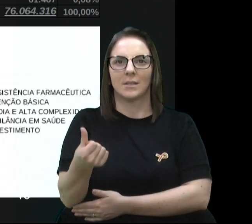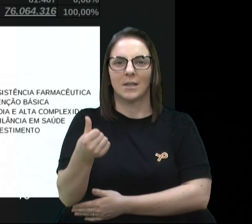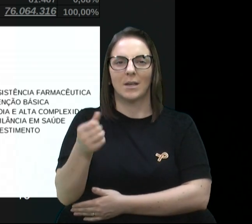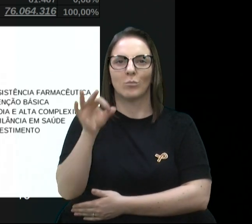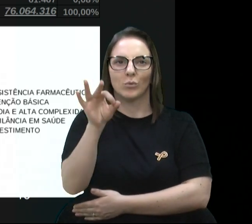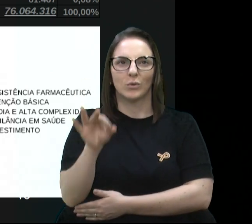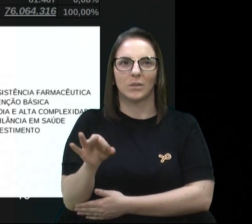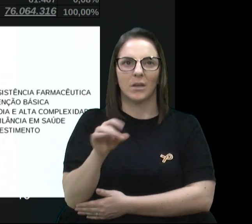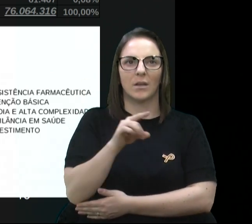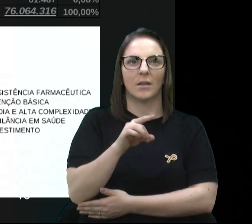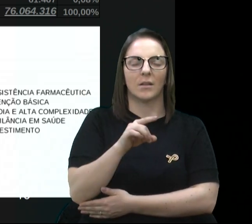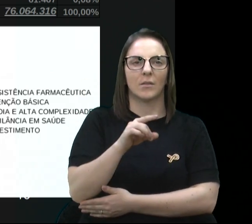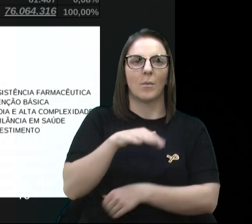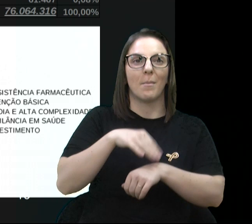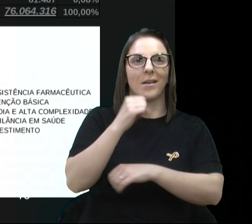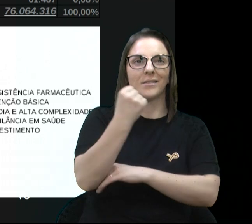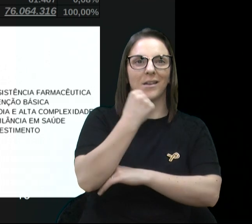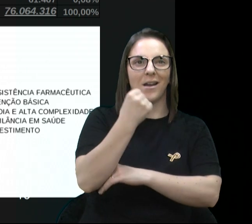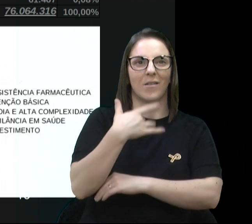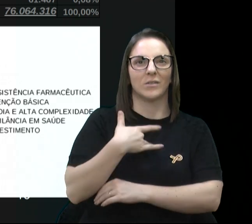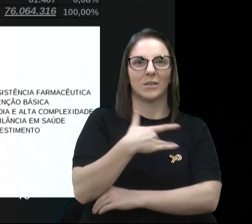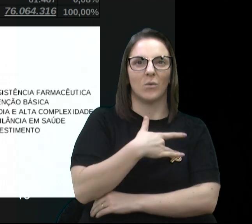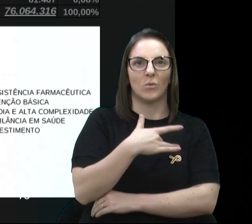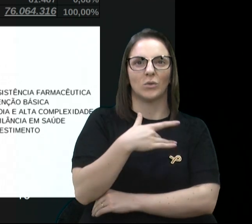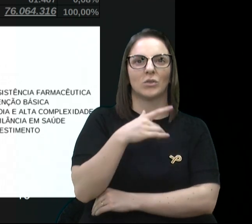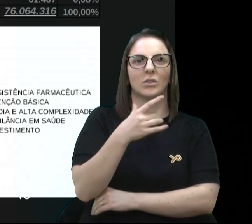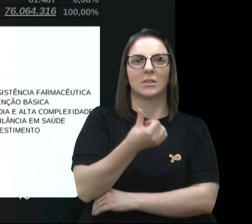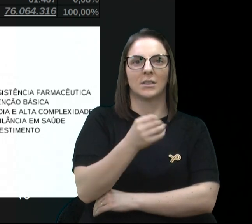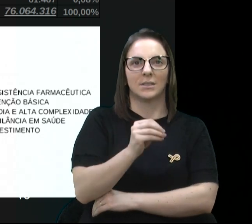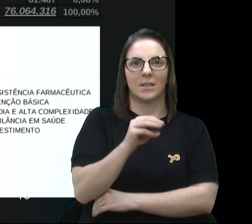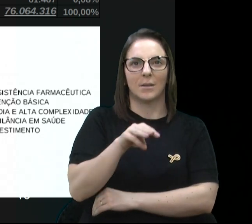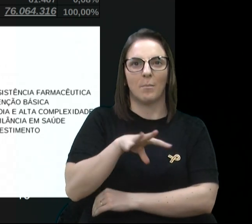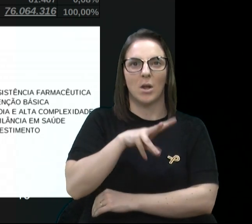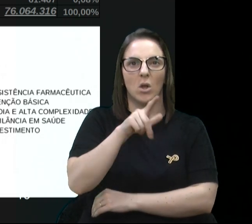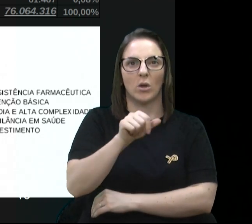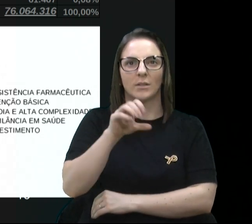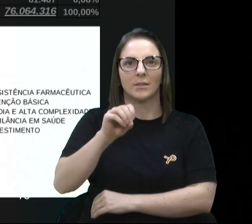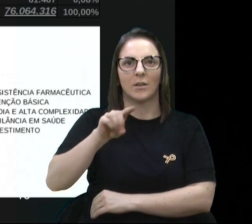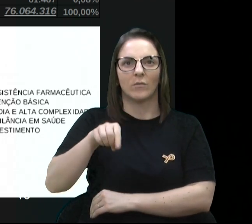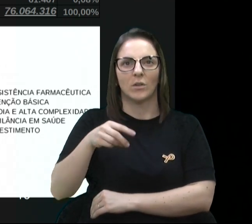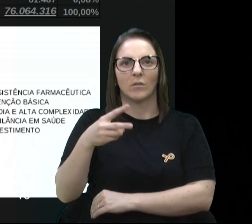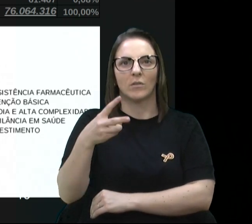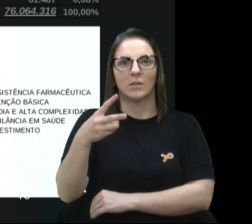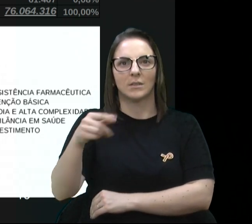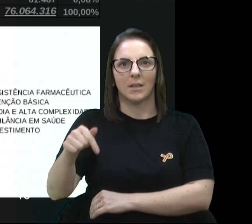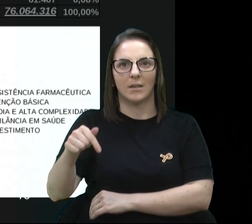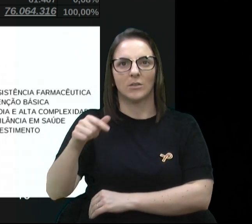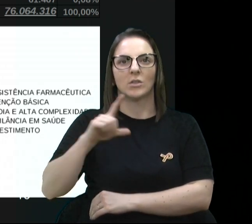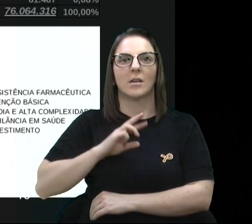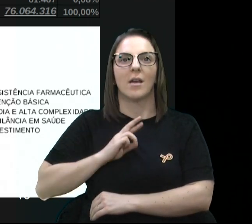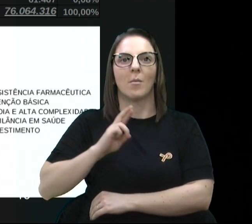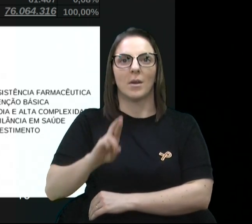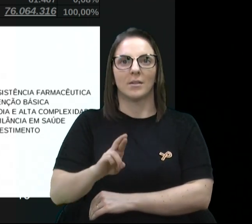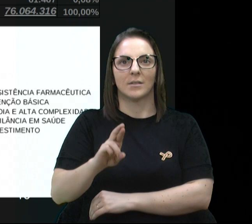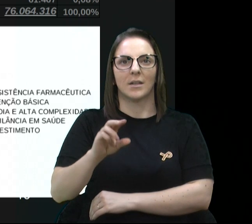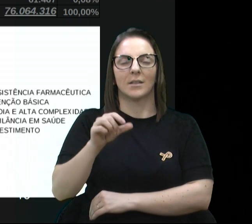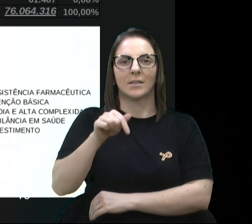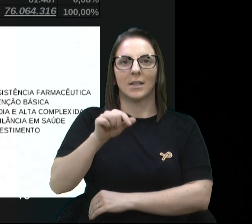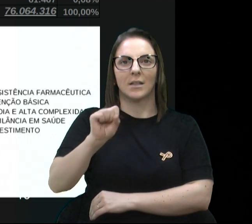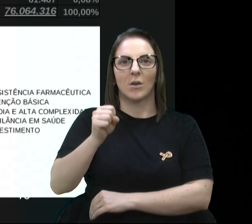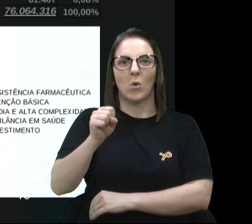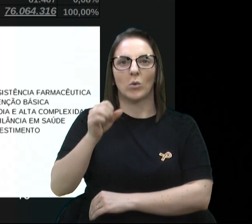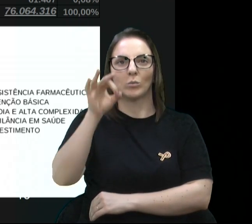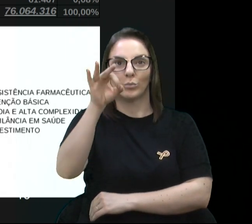Média e alta complexidade, 60.027.000. Representa 78,92%.